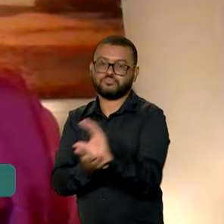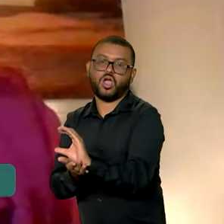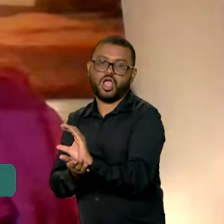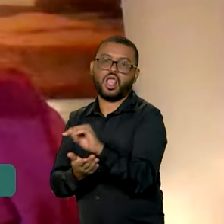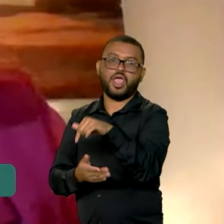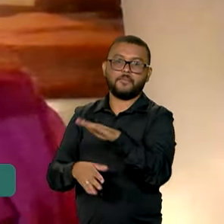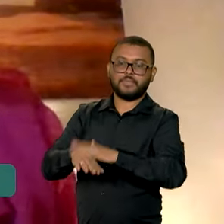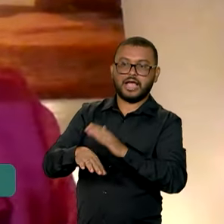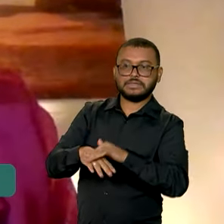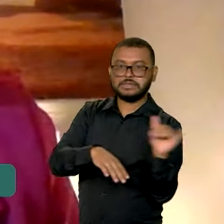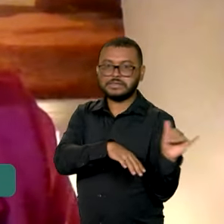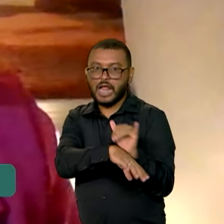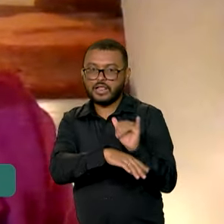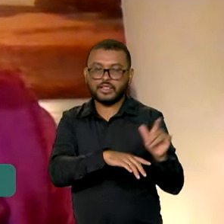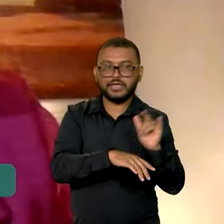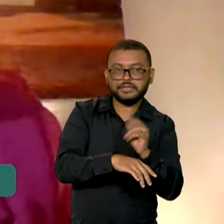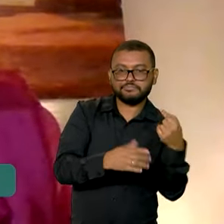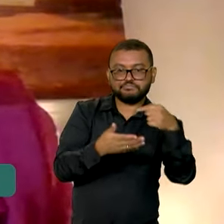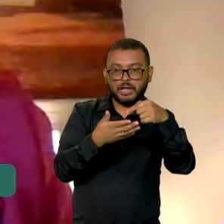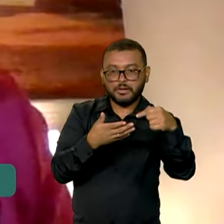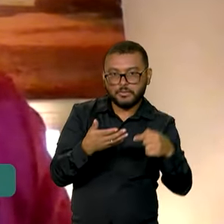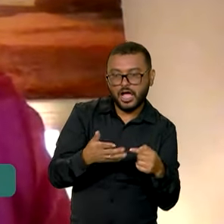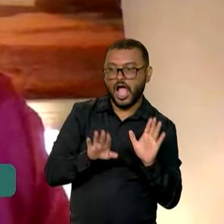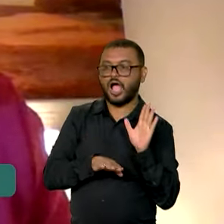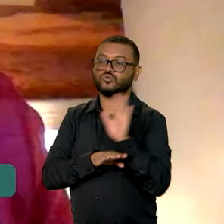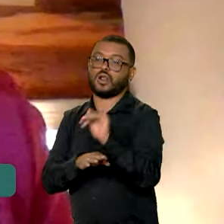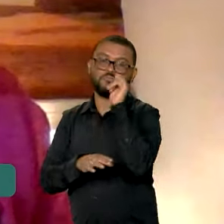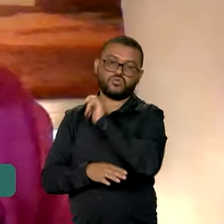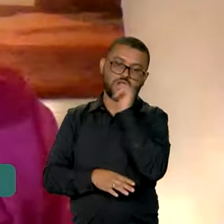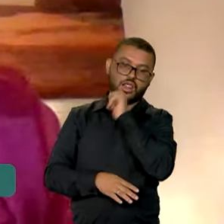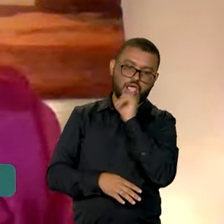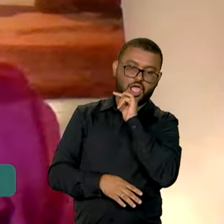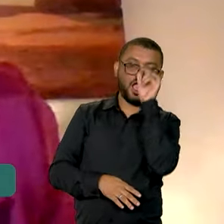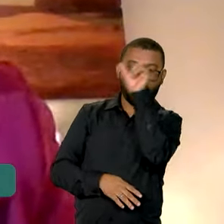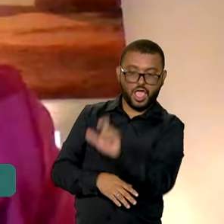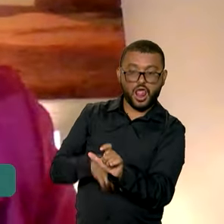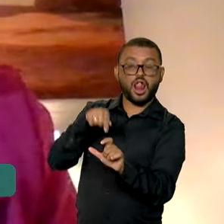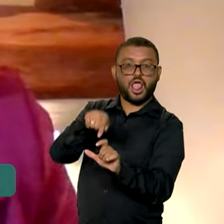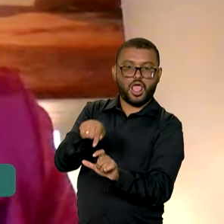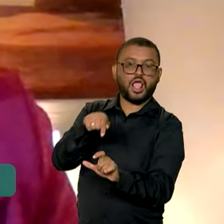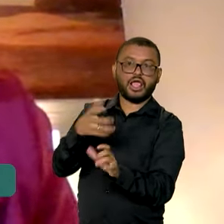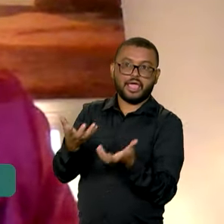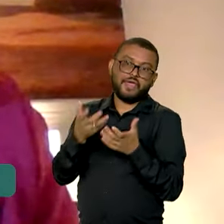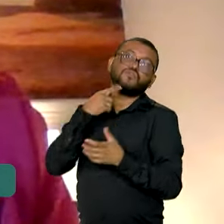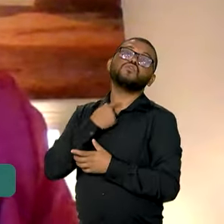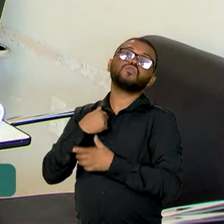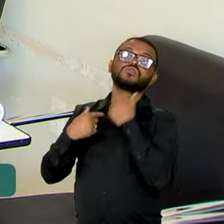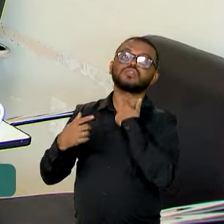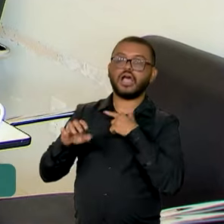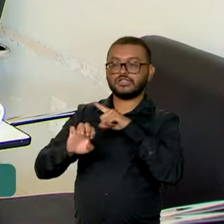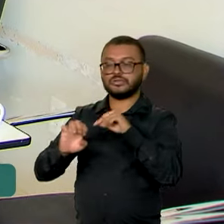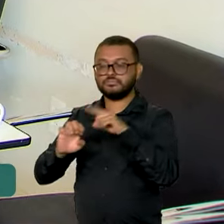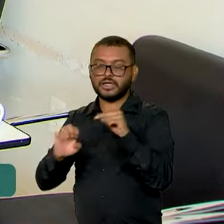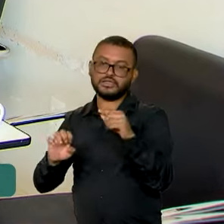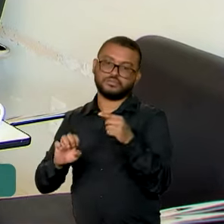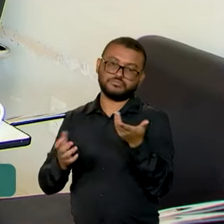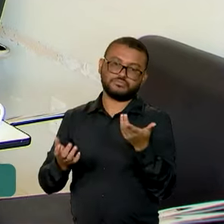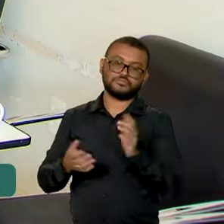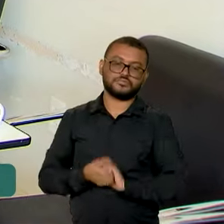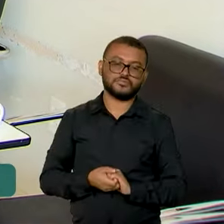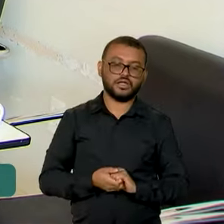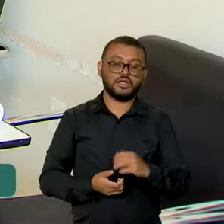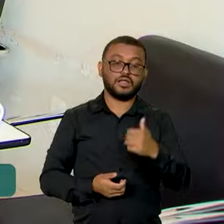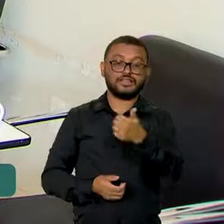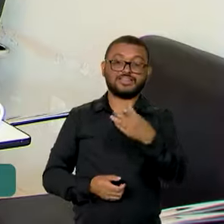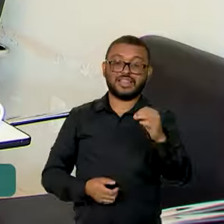essa estratégia chegue lá na ponta para as mulheres que de fato querem empreender. Mais de 10 milhões